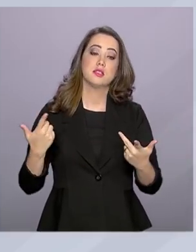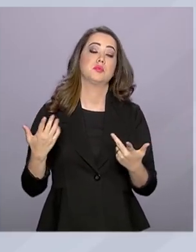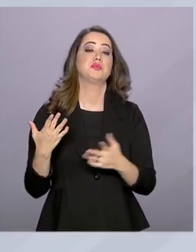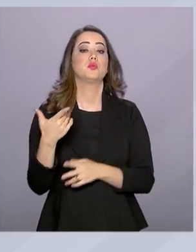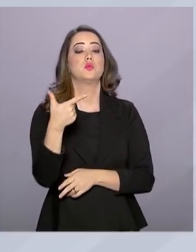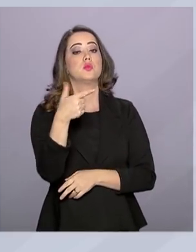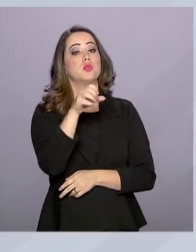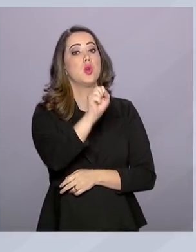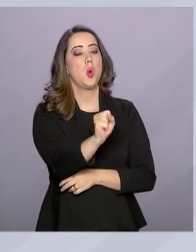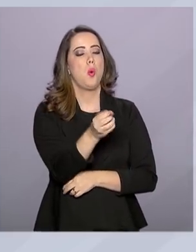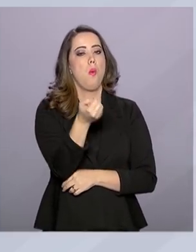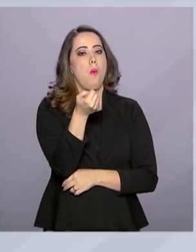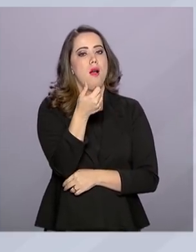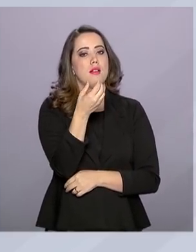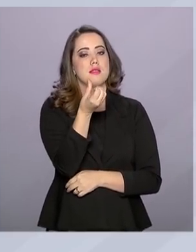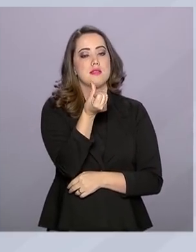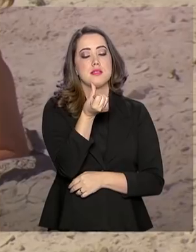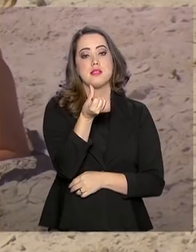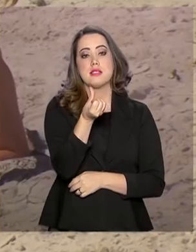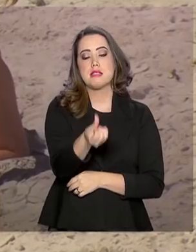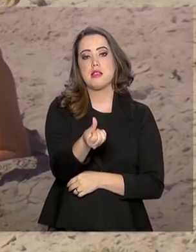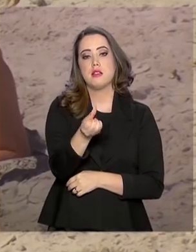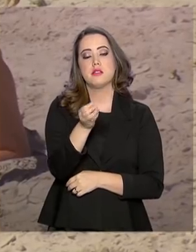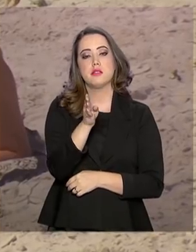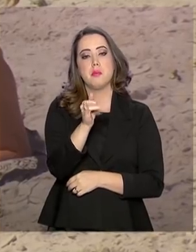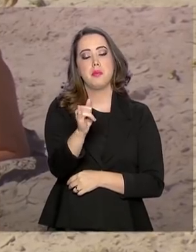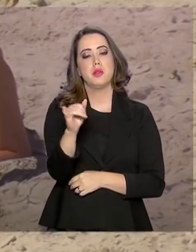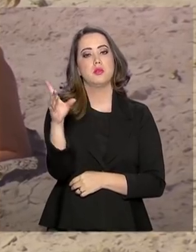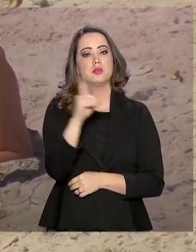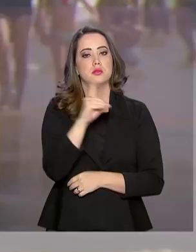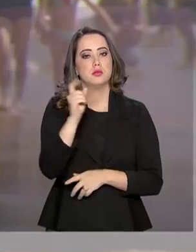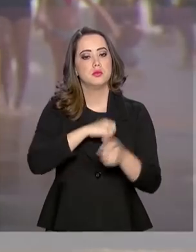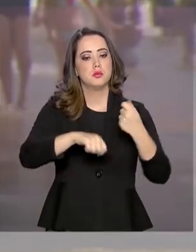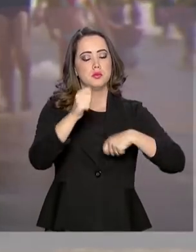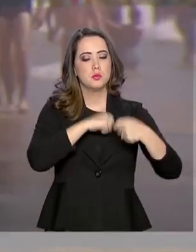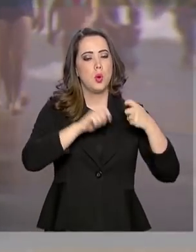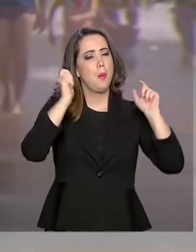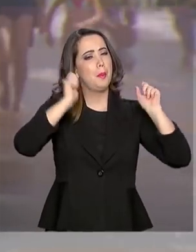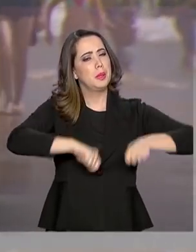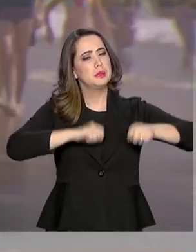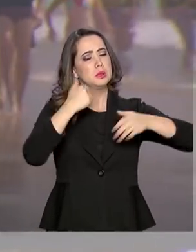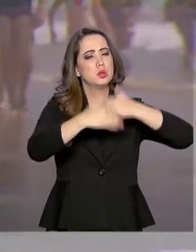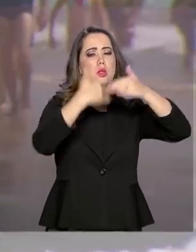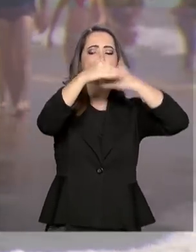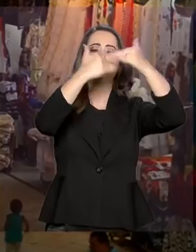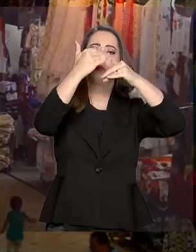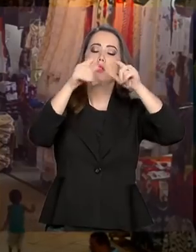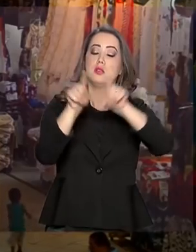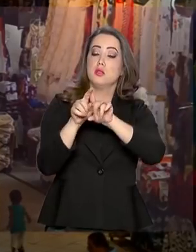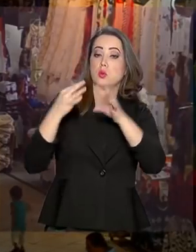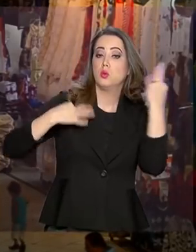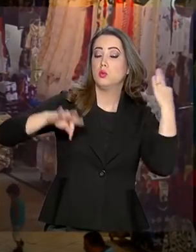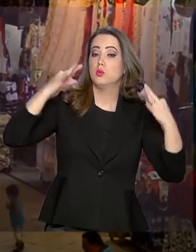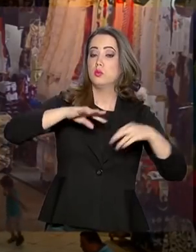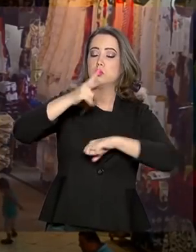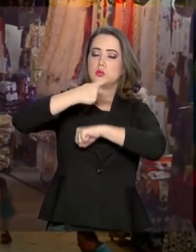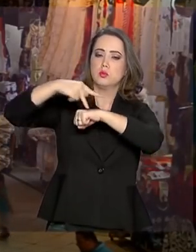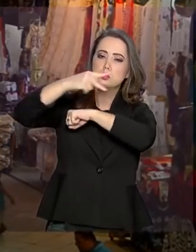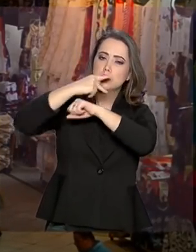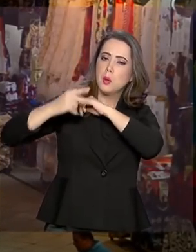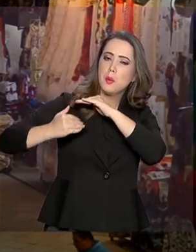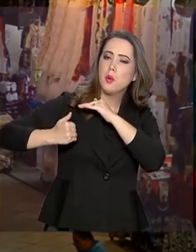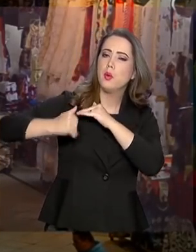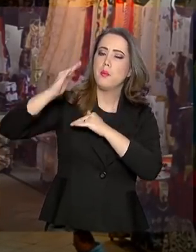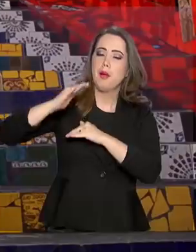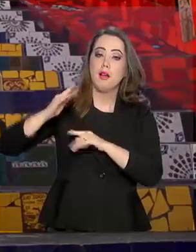quase 6 bilhões de dólares na economia brasileira. Com capacidade para crescer, o turismo no país ganhou